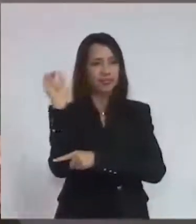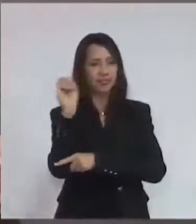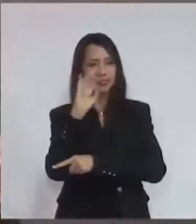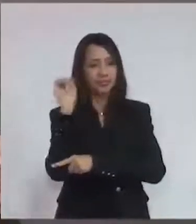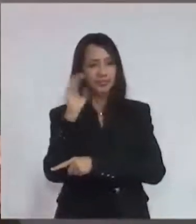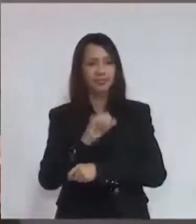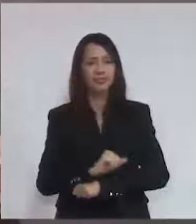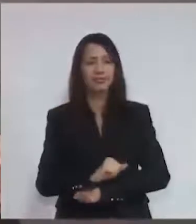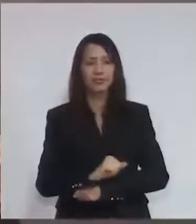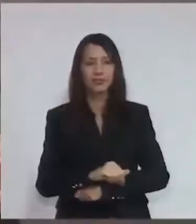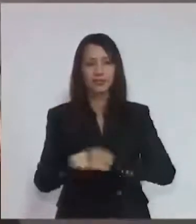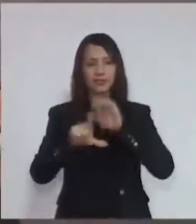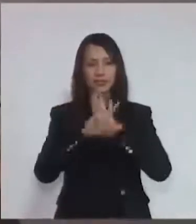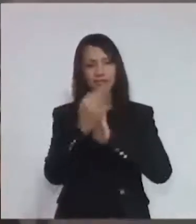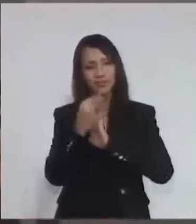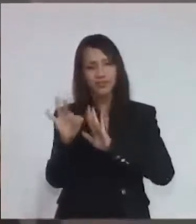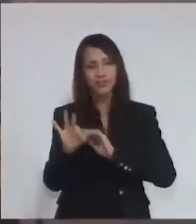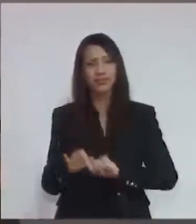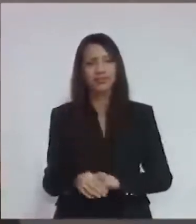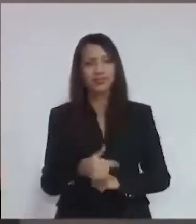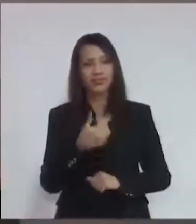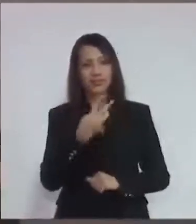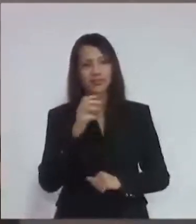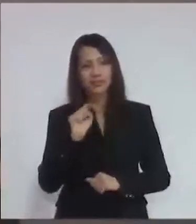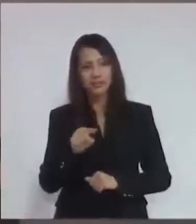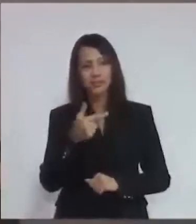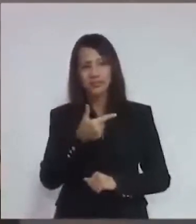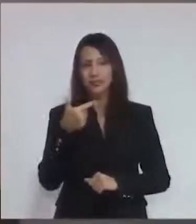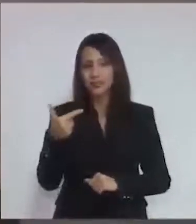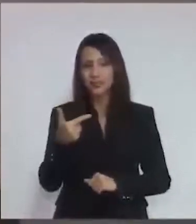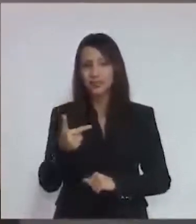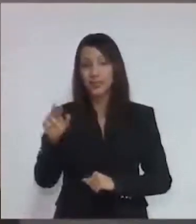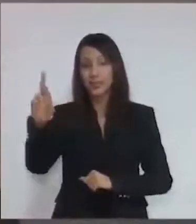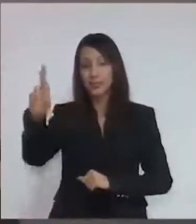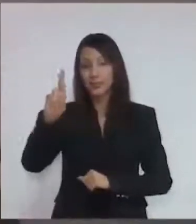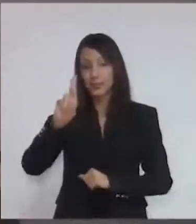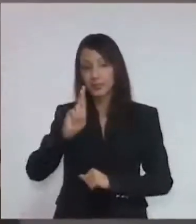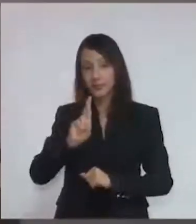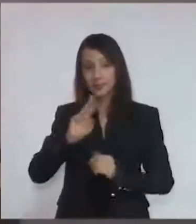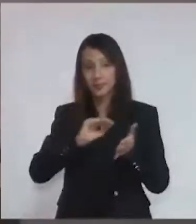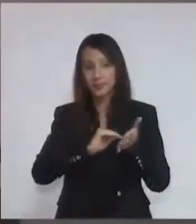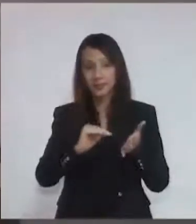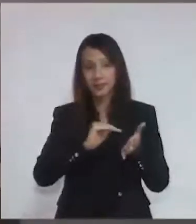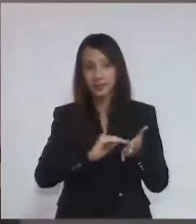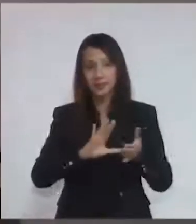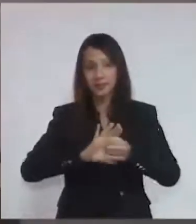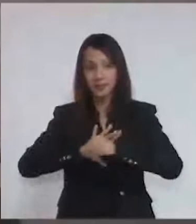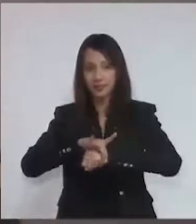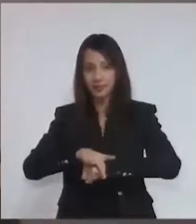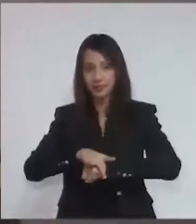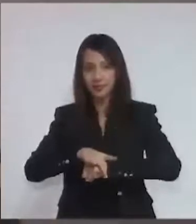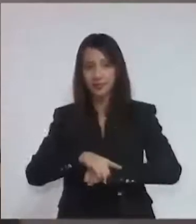a lei federal 3.022 e veio a resposta aqui da Secretaria de Segurança.